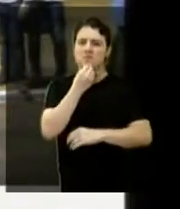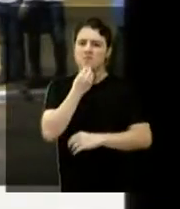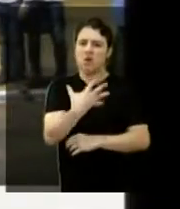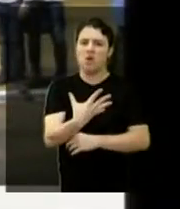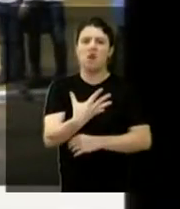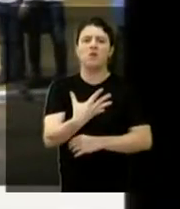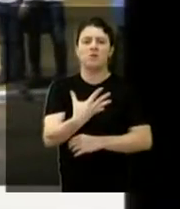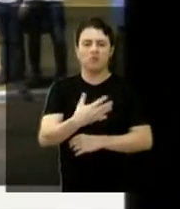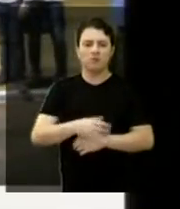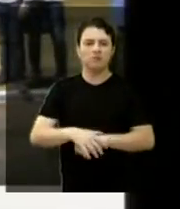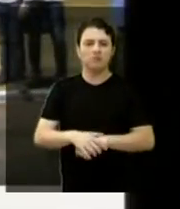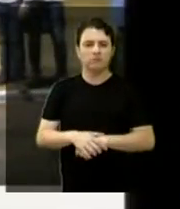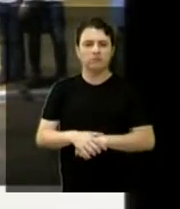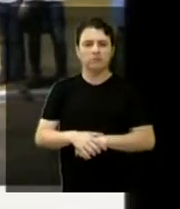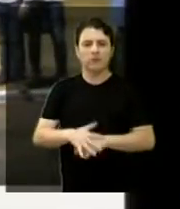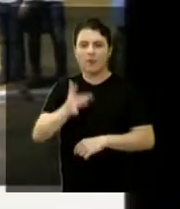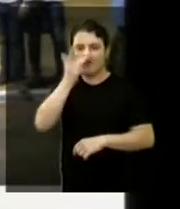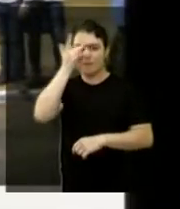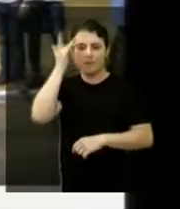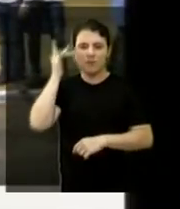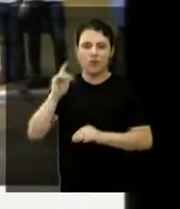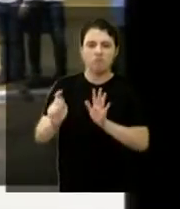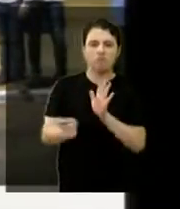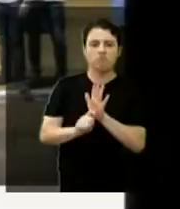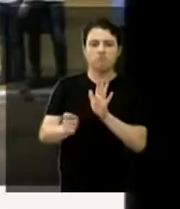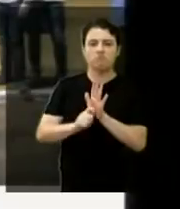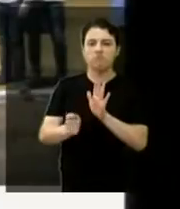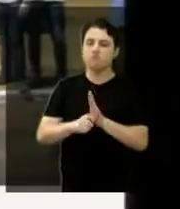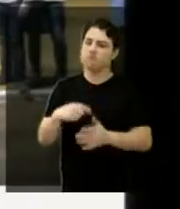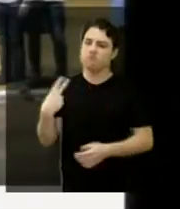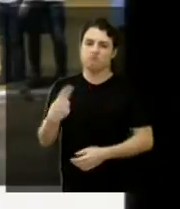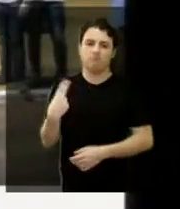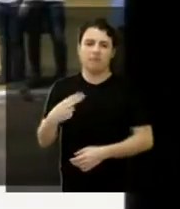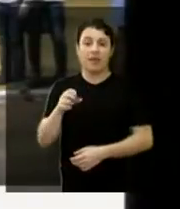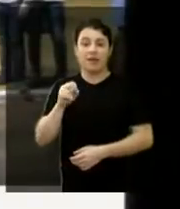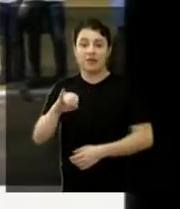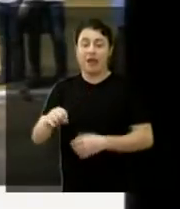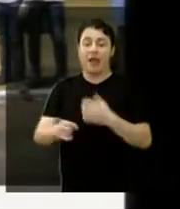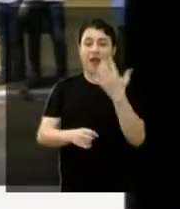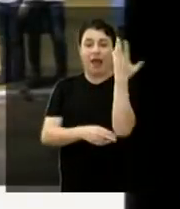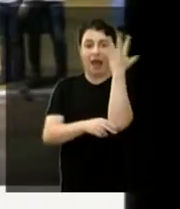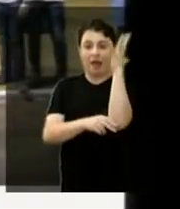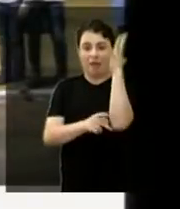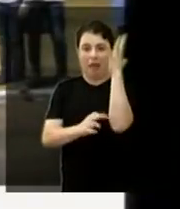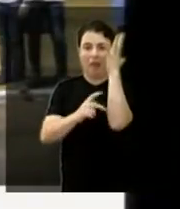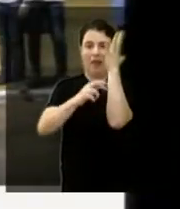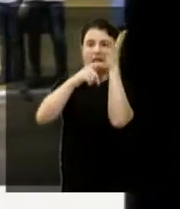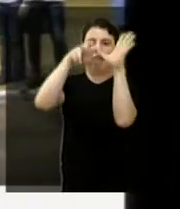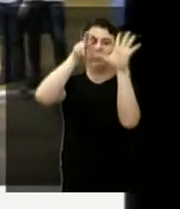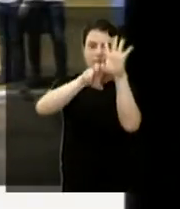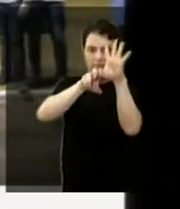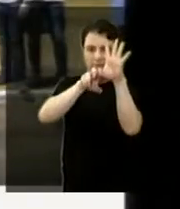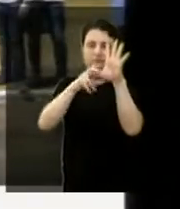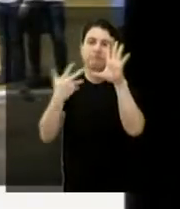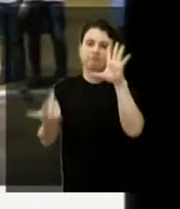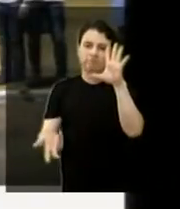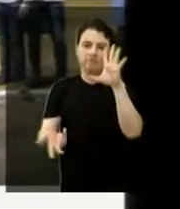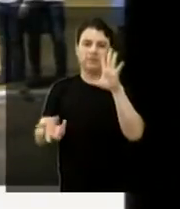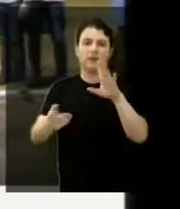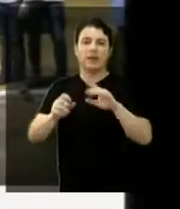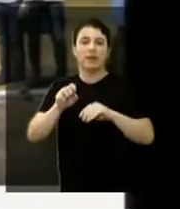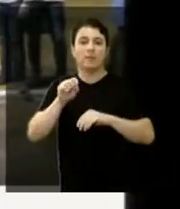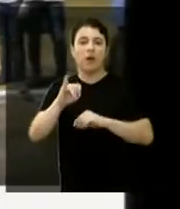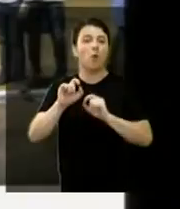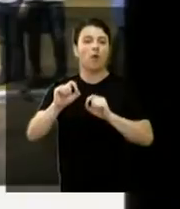de usuários ficarem ali. Só se eles subirem na árvore mesmo, viu, Porçane? É totalmente dia, é dia mesmo. Não tem como ficar